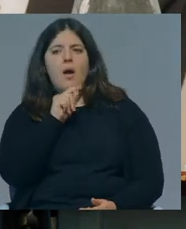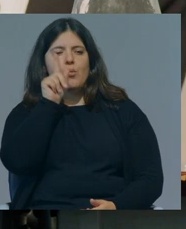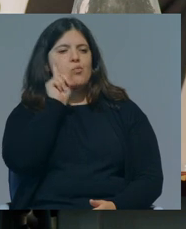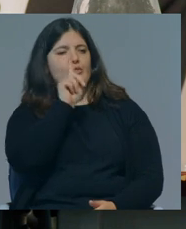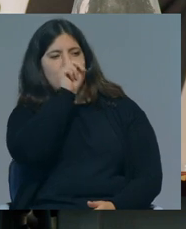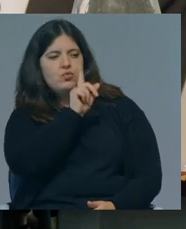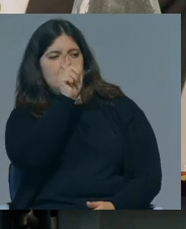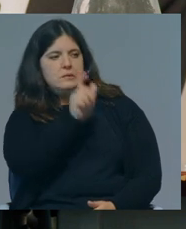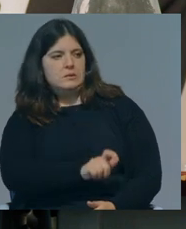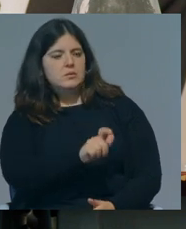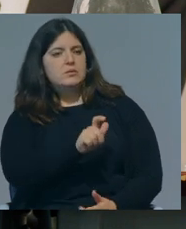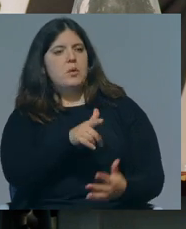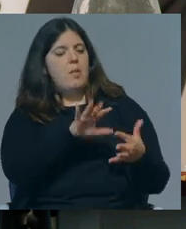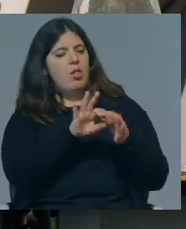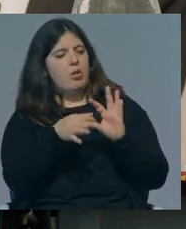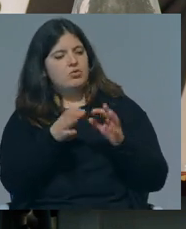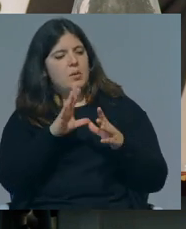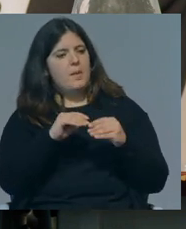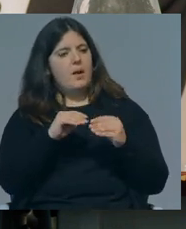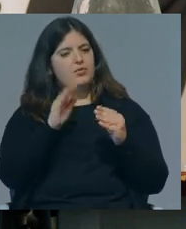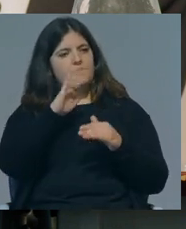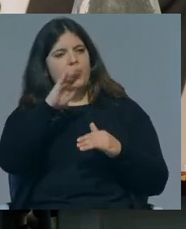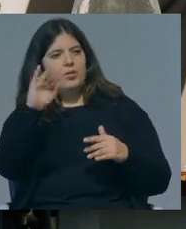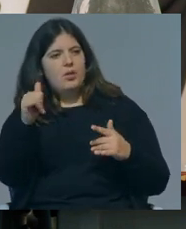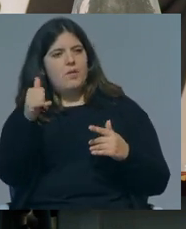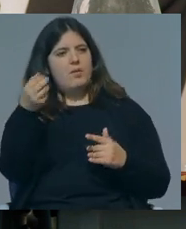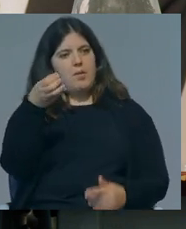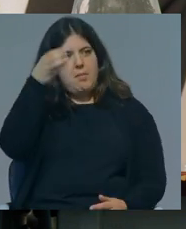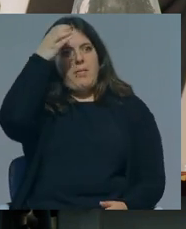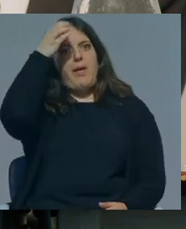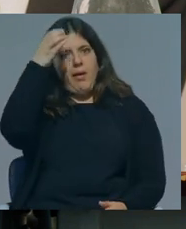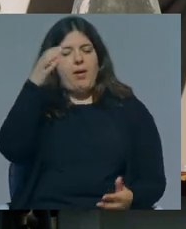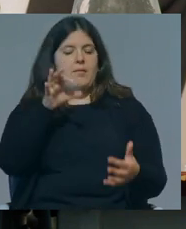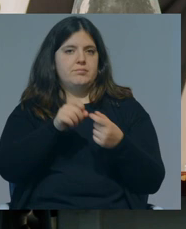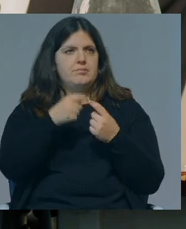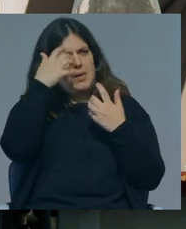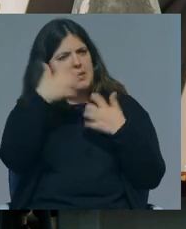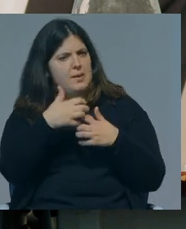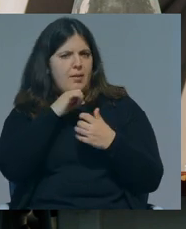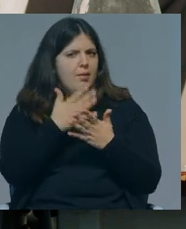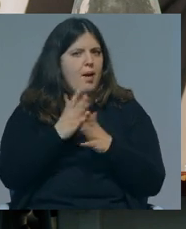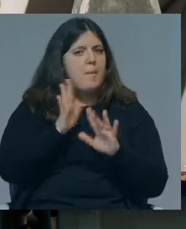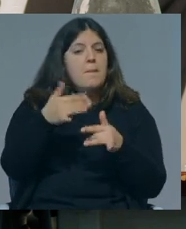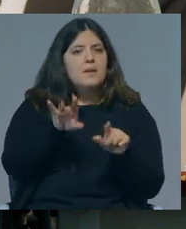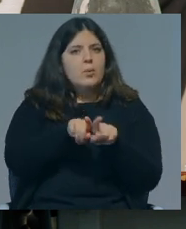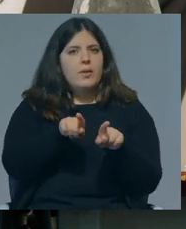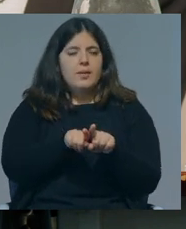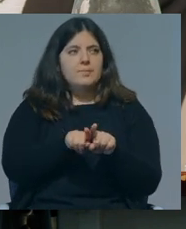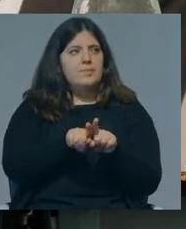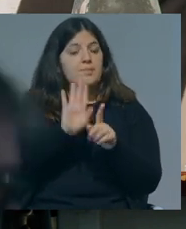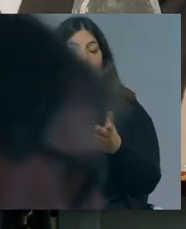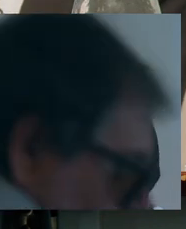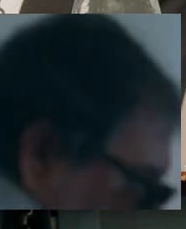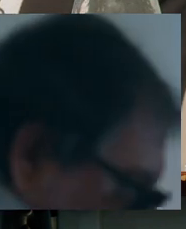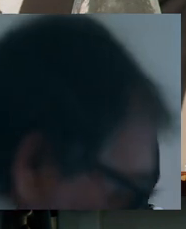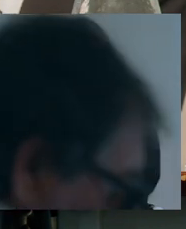da professora para uma lógica mais científica de genialidade, que também é altamente questionável, mas é como se, para chegar